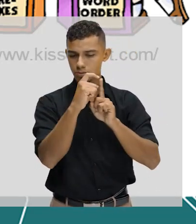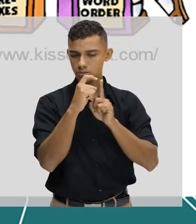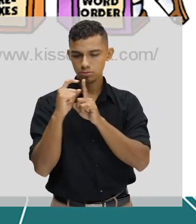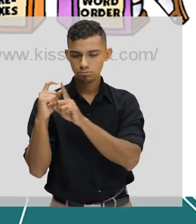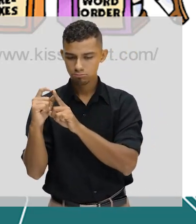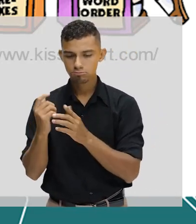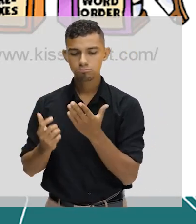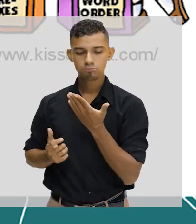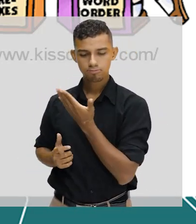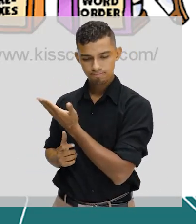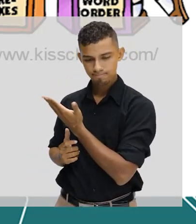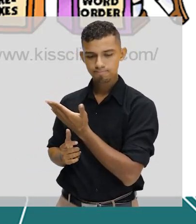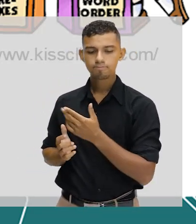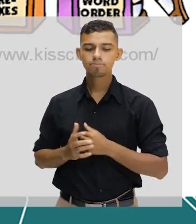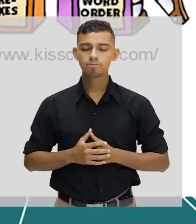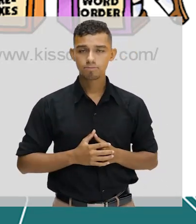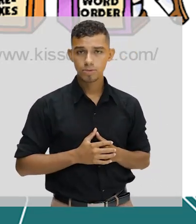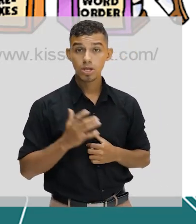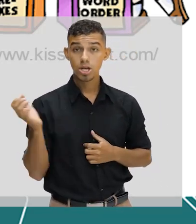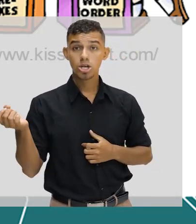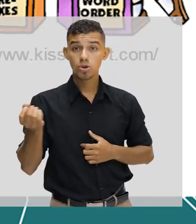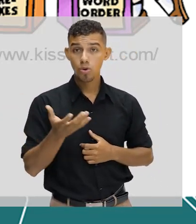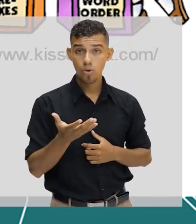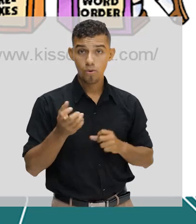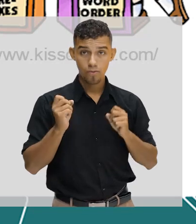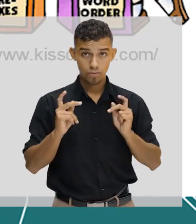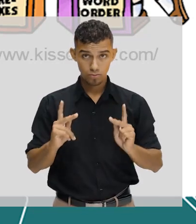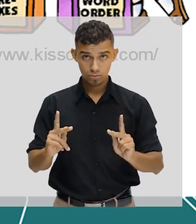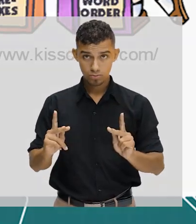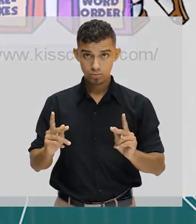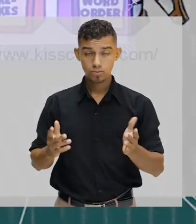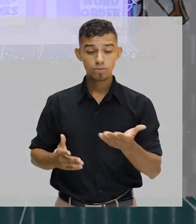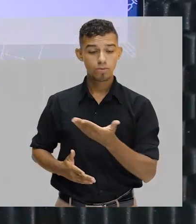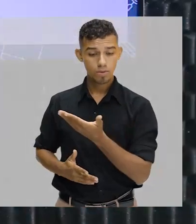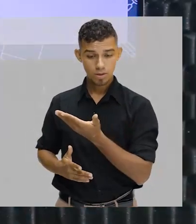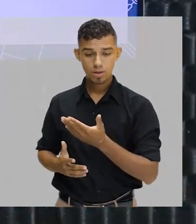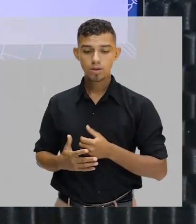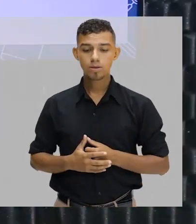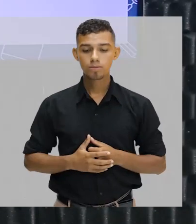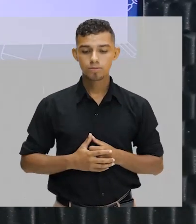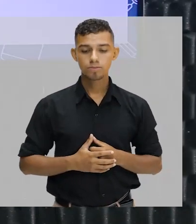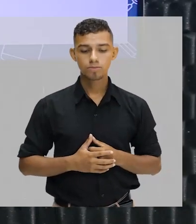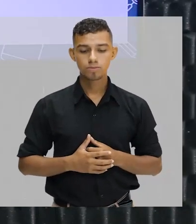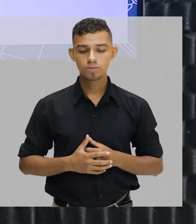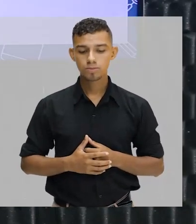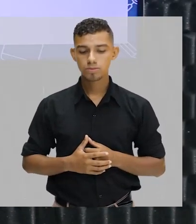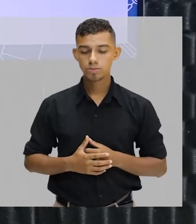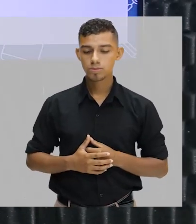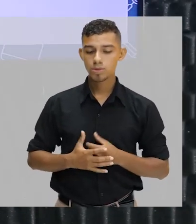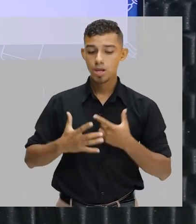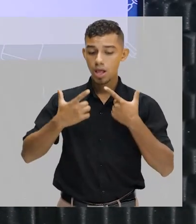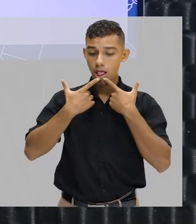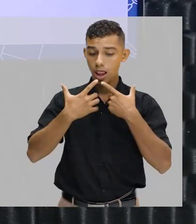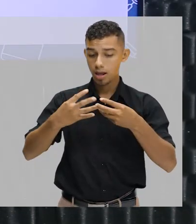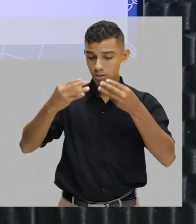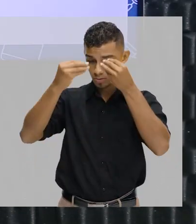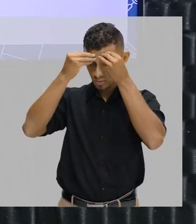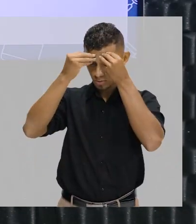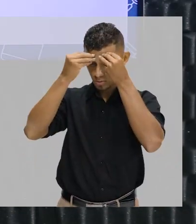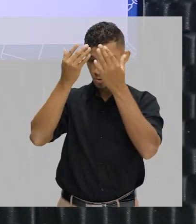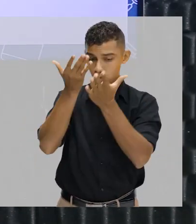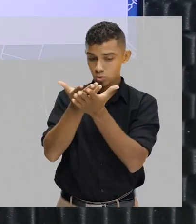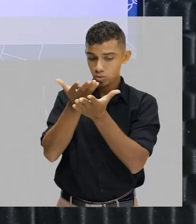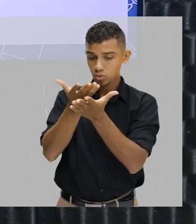ou a criação de uma palavra nova, tá bom? Em linguistics, na linguística, quando a gente pensa o estudo da